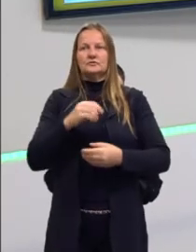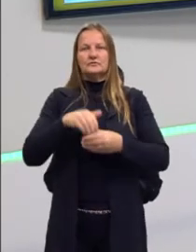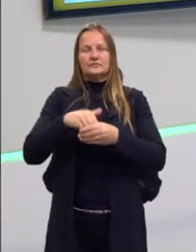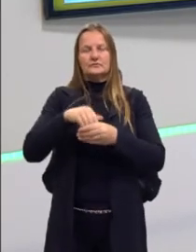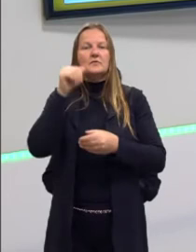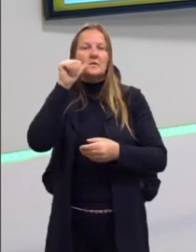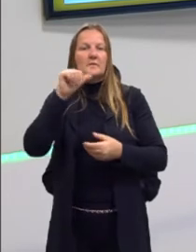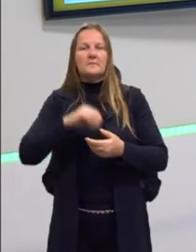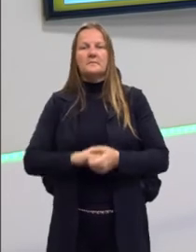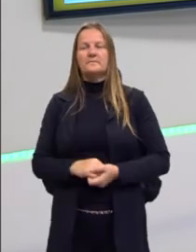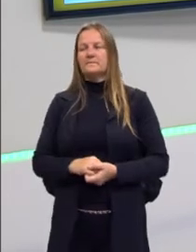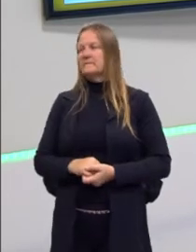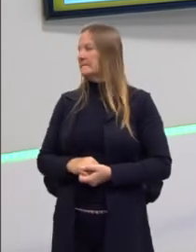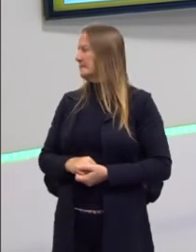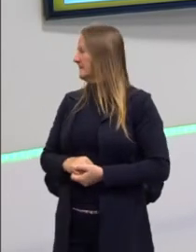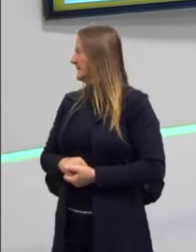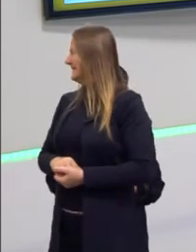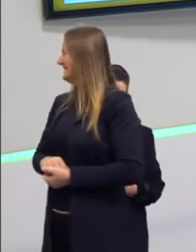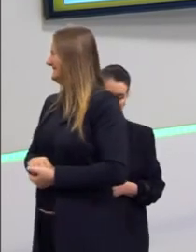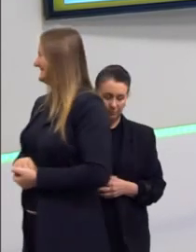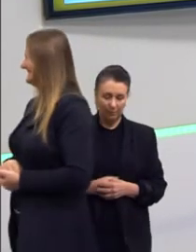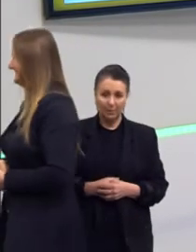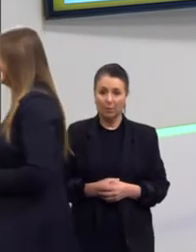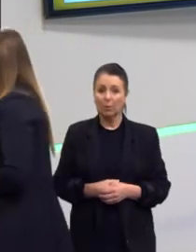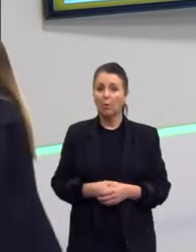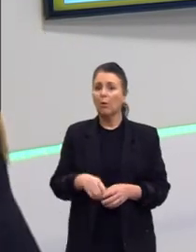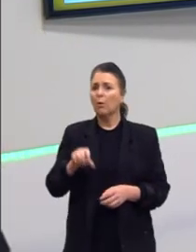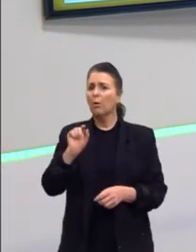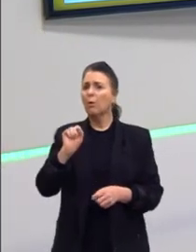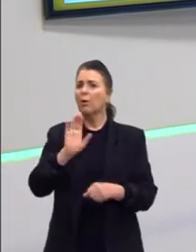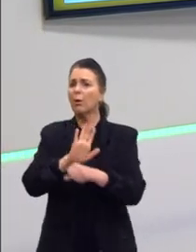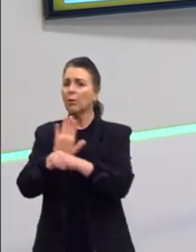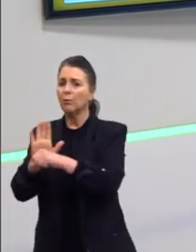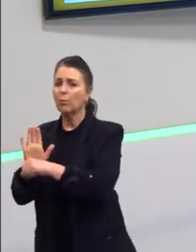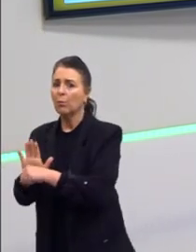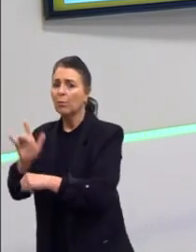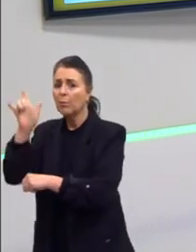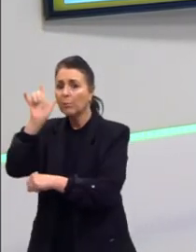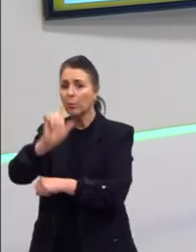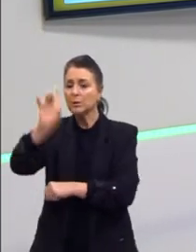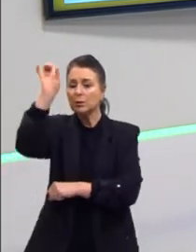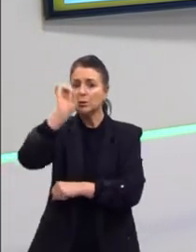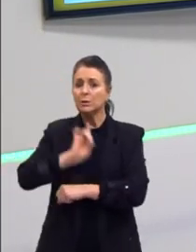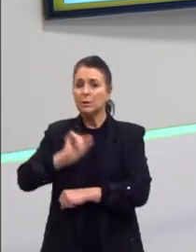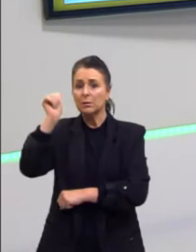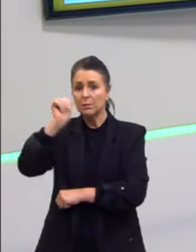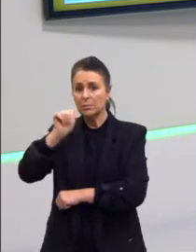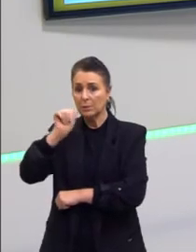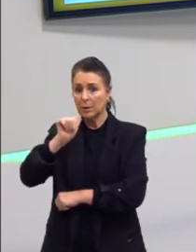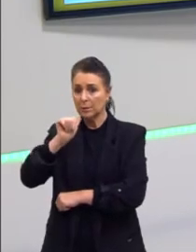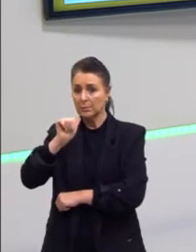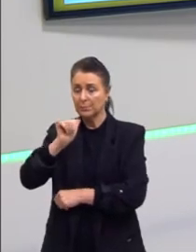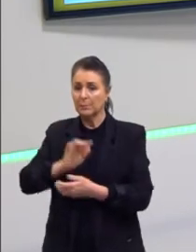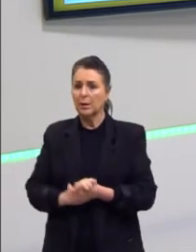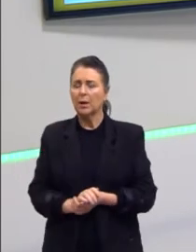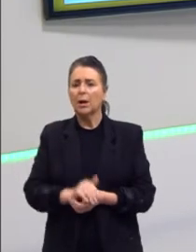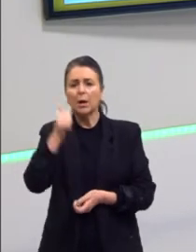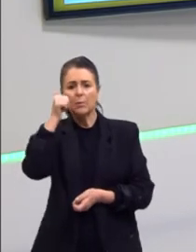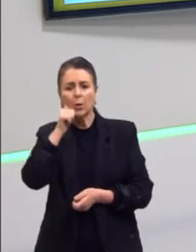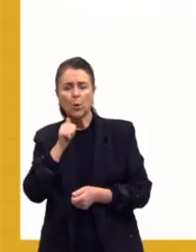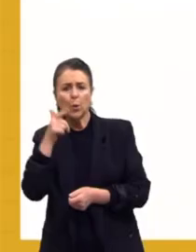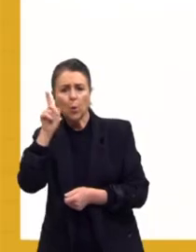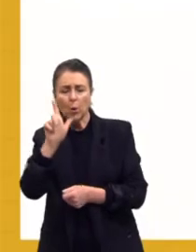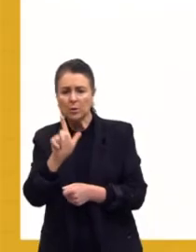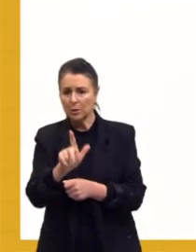e ele quer saber que fator contribuiu, então, para que essa conquista desse direito fosse efetivada. Então, as mulheres conseguiram